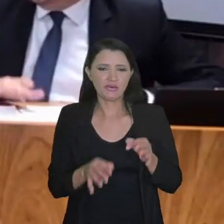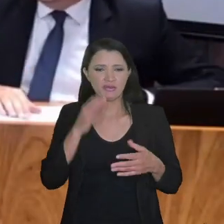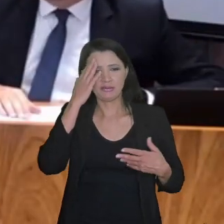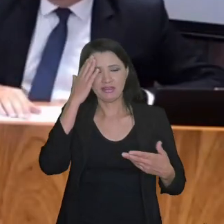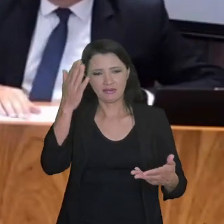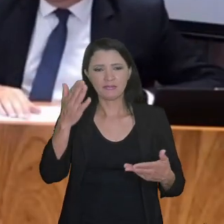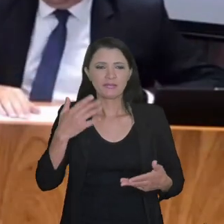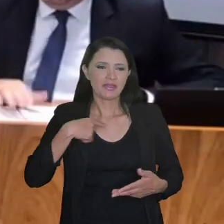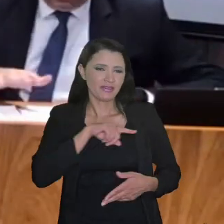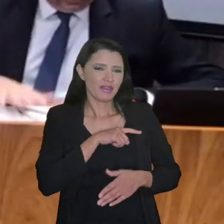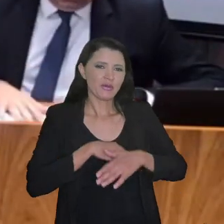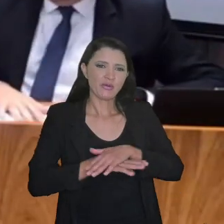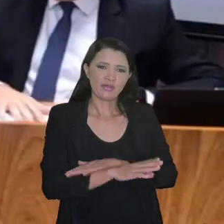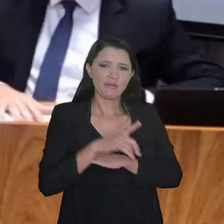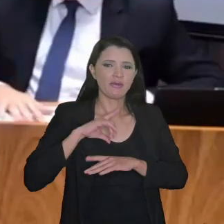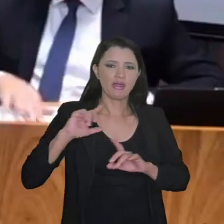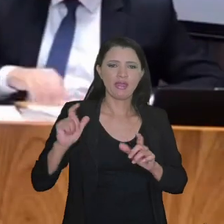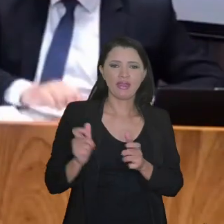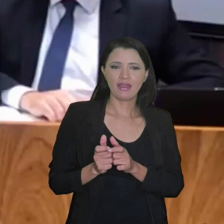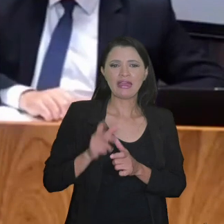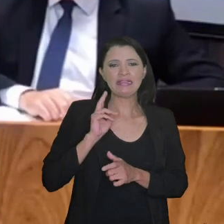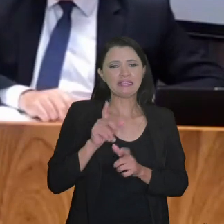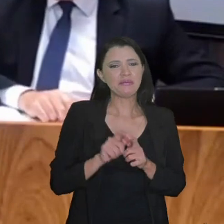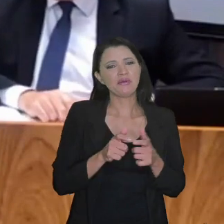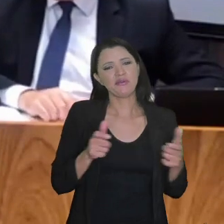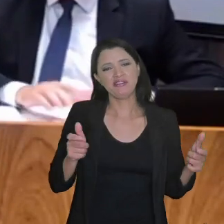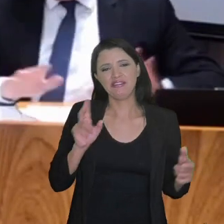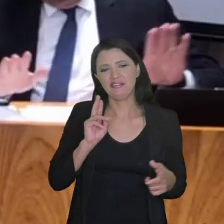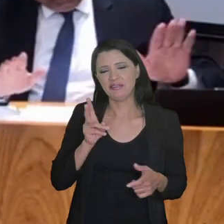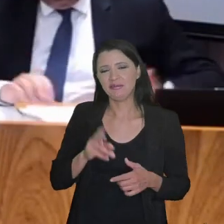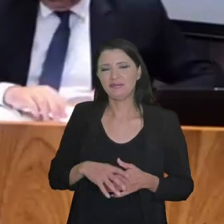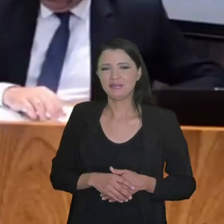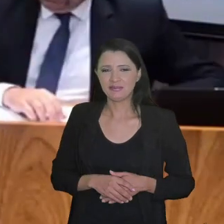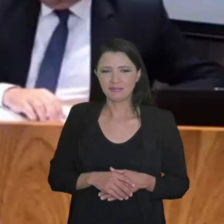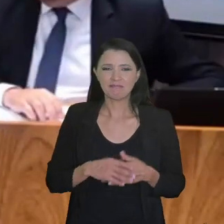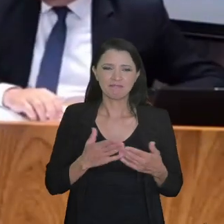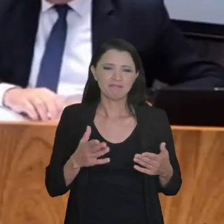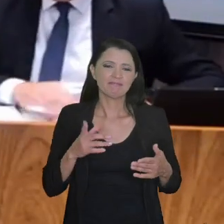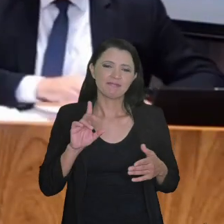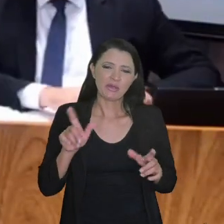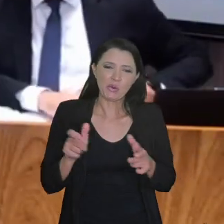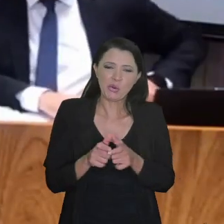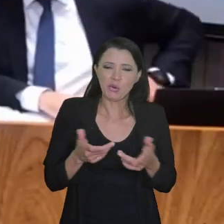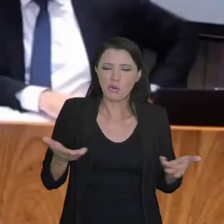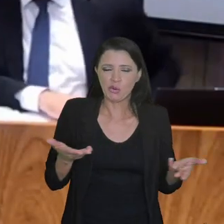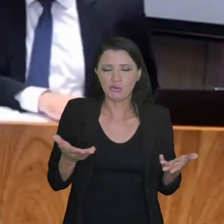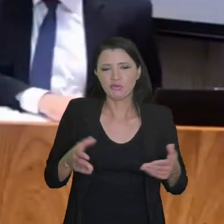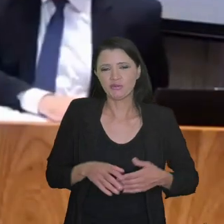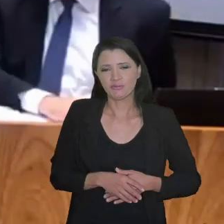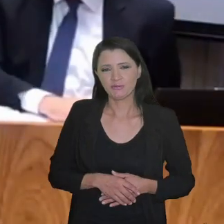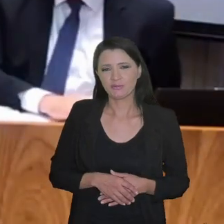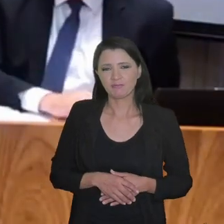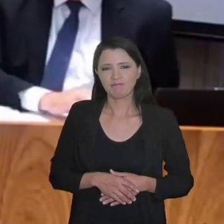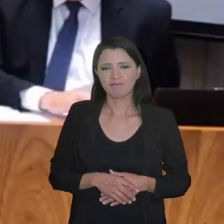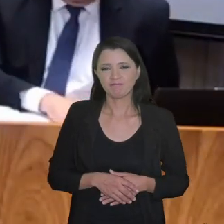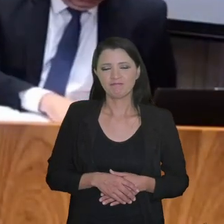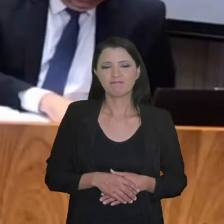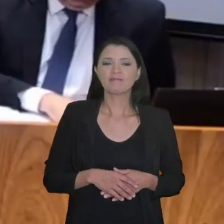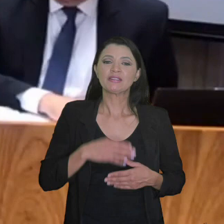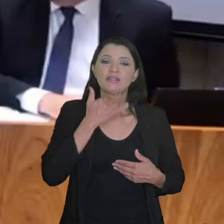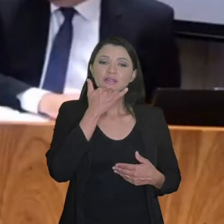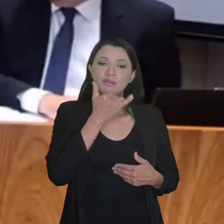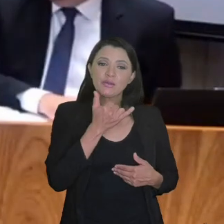maioria como sempre. verdade. Obrigado. A gente não tem esse costume de estar em minoria, a gente está sempre em maioria, difícilmente a gente estar em minoria.